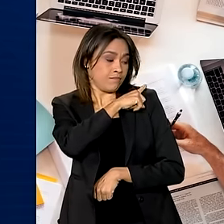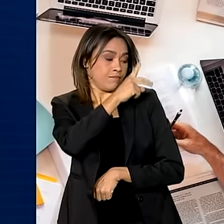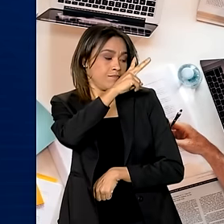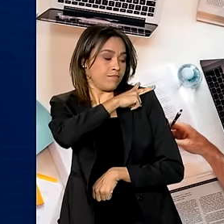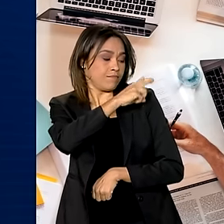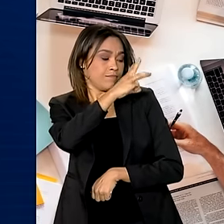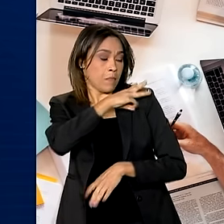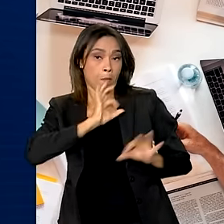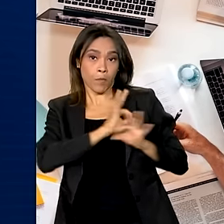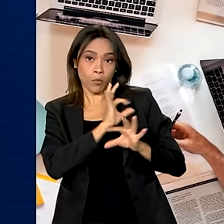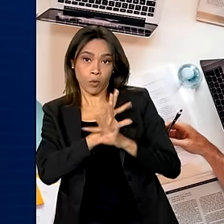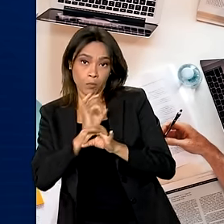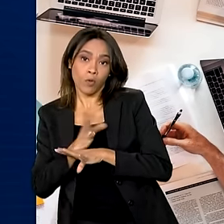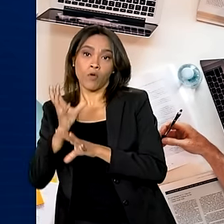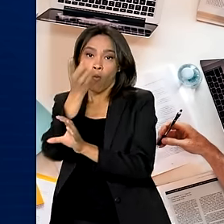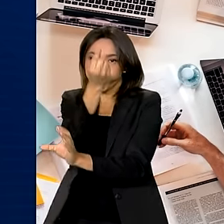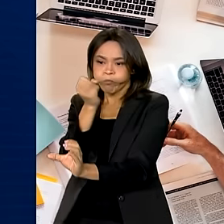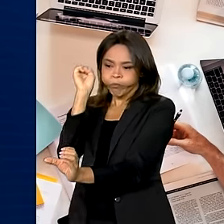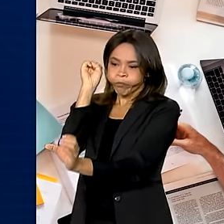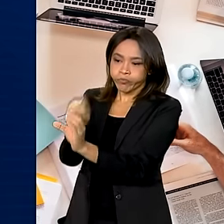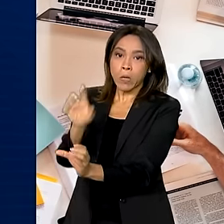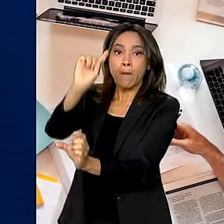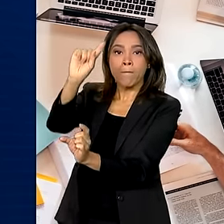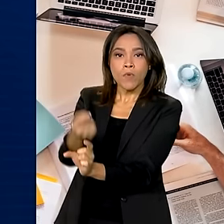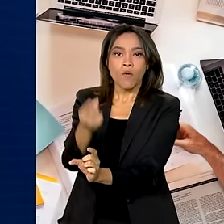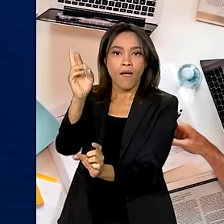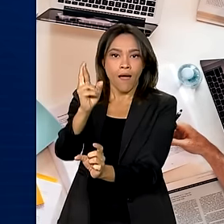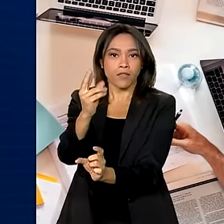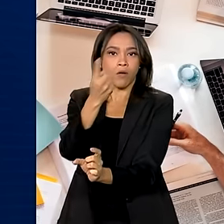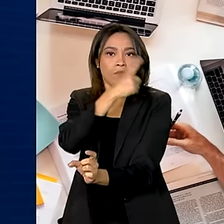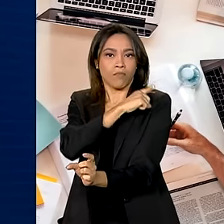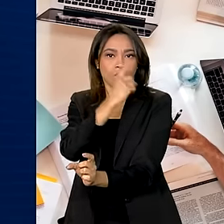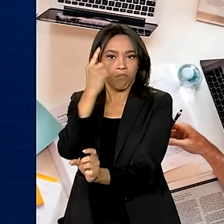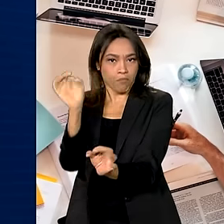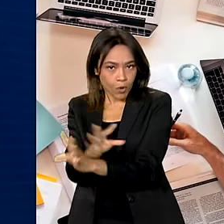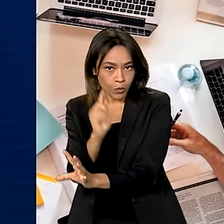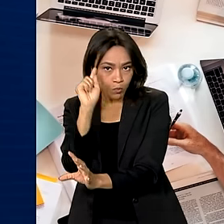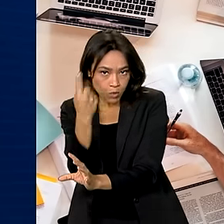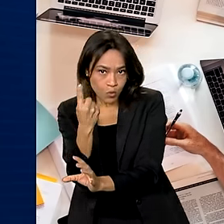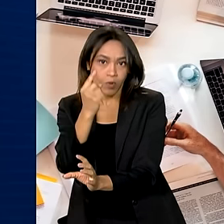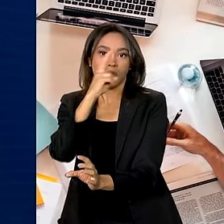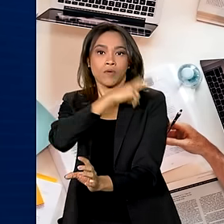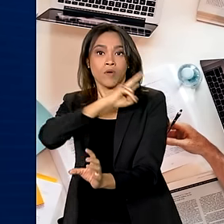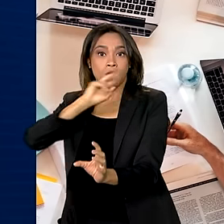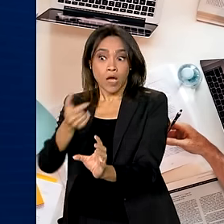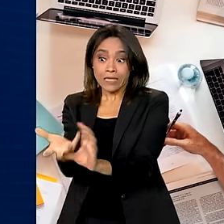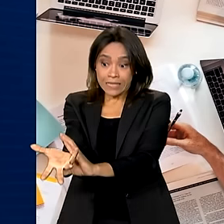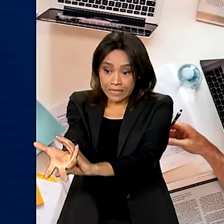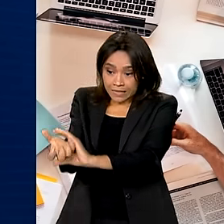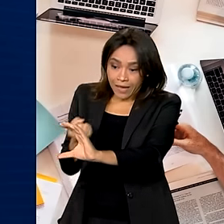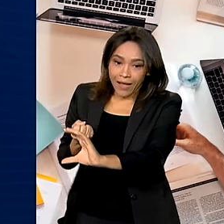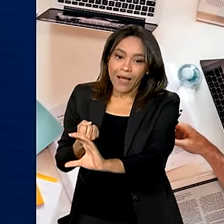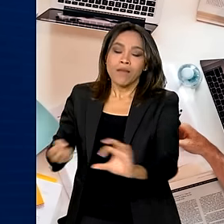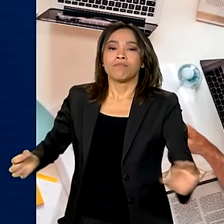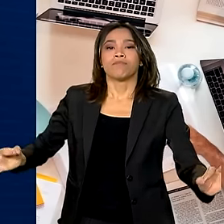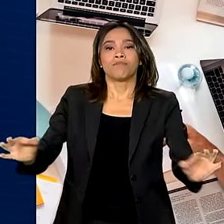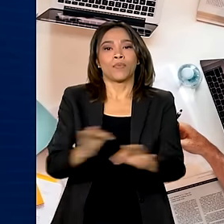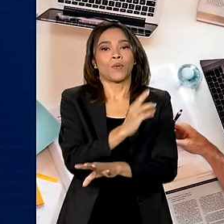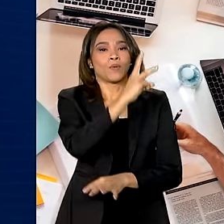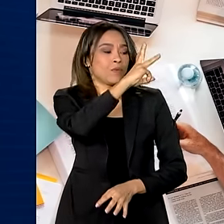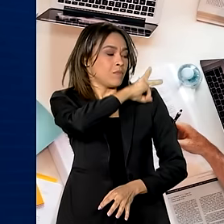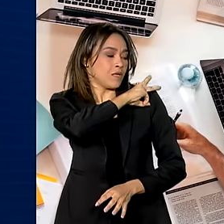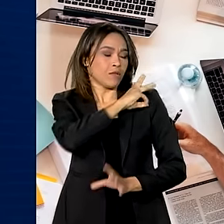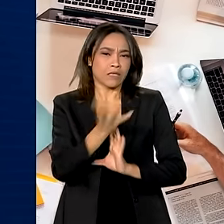será depositada na poupança do estudante R$.000,00, recurso que ele só poderá sacar quando concluir o ensino